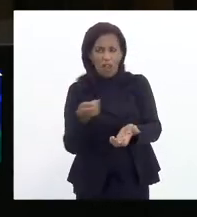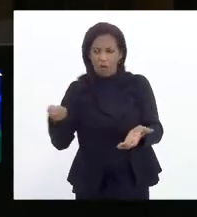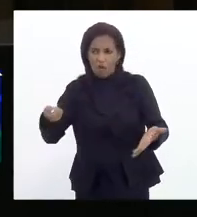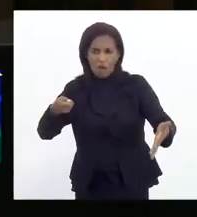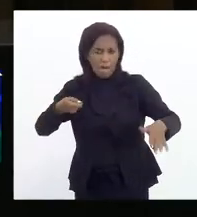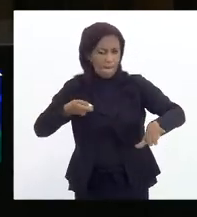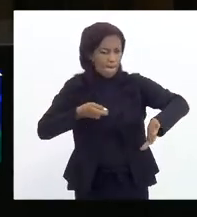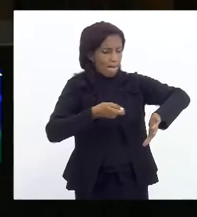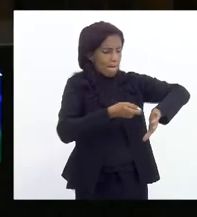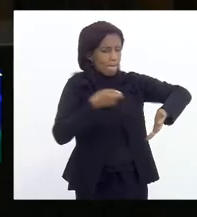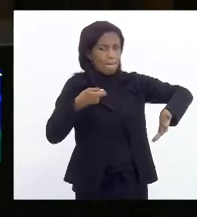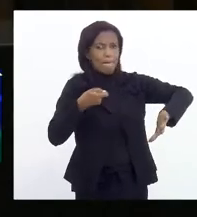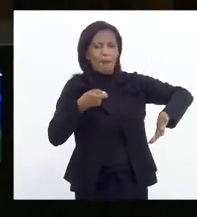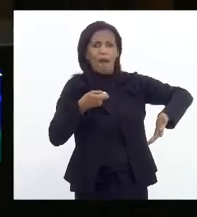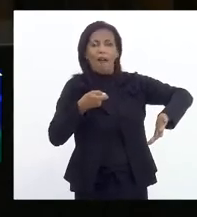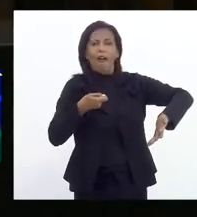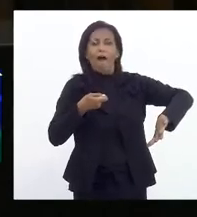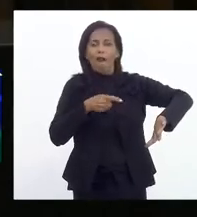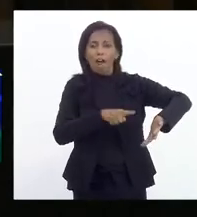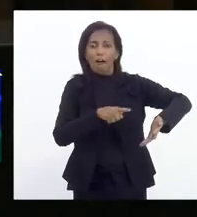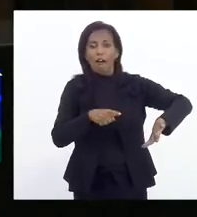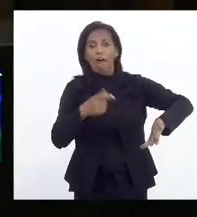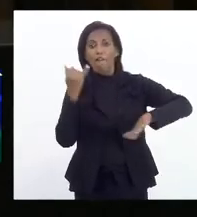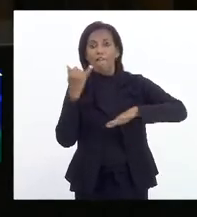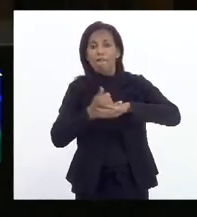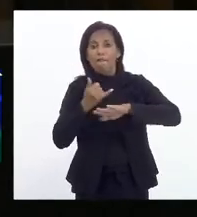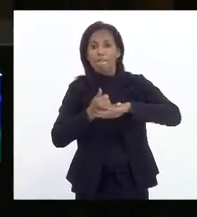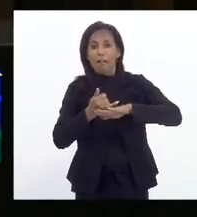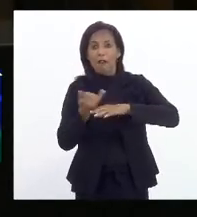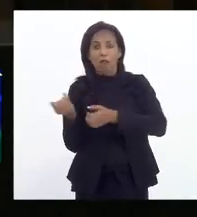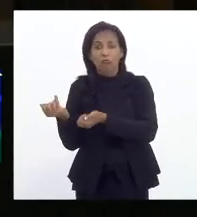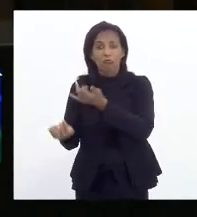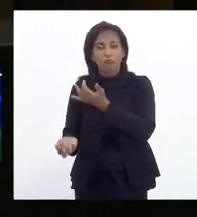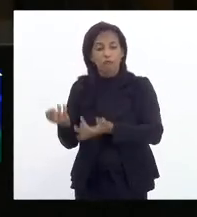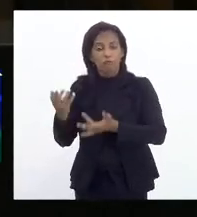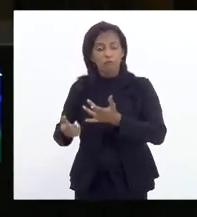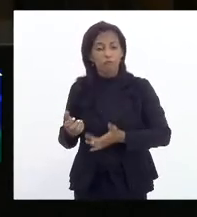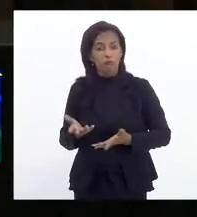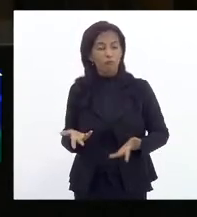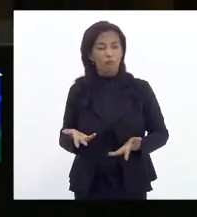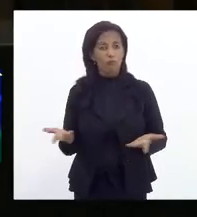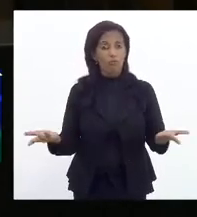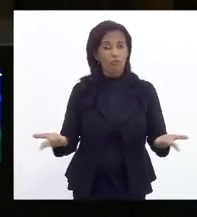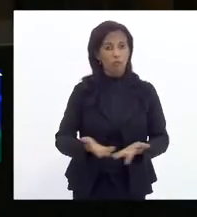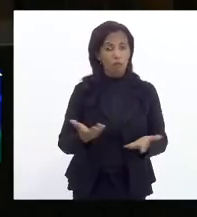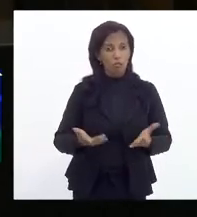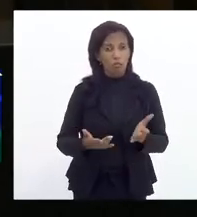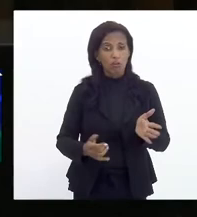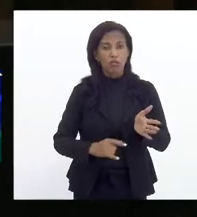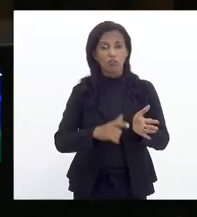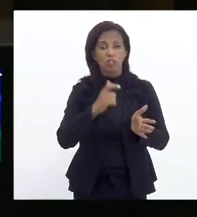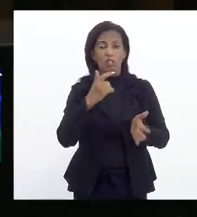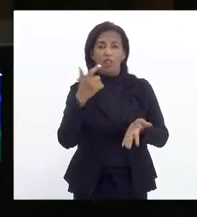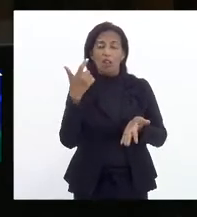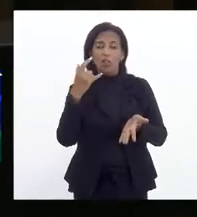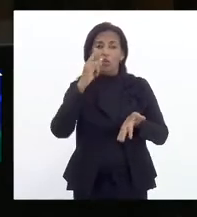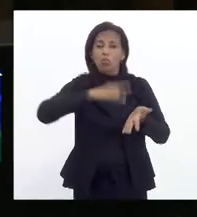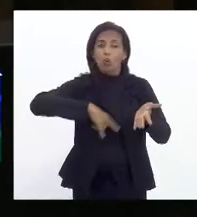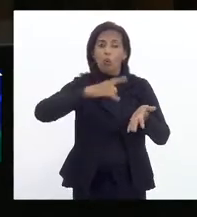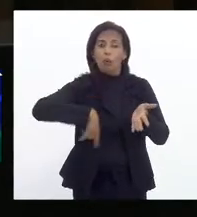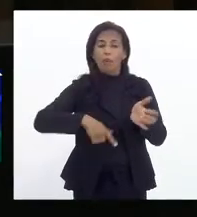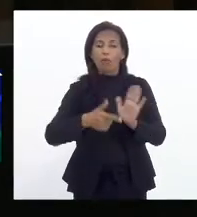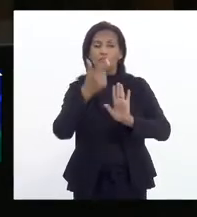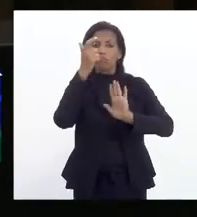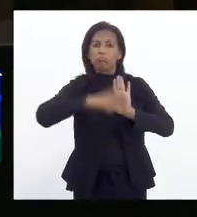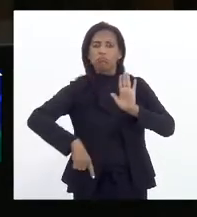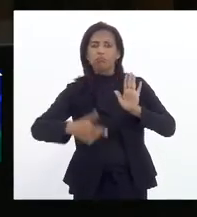através do ferrete ou ferro em brasas, hoje é a carteira da